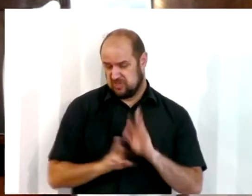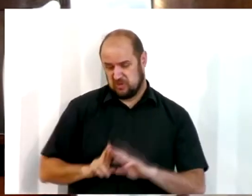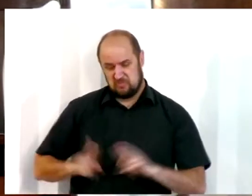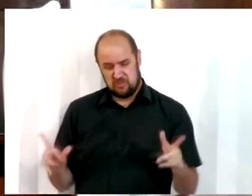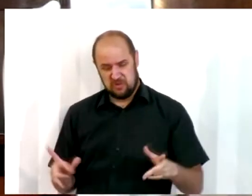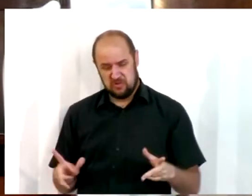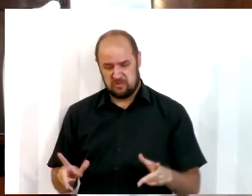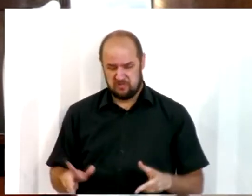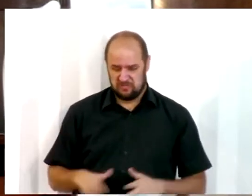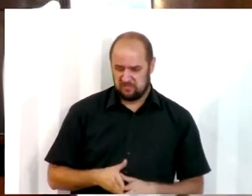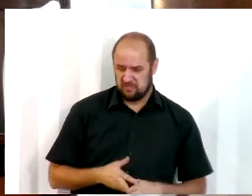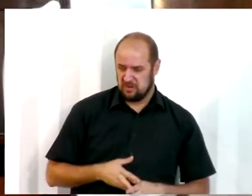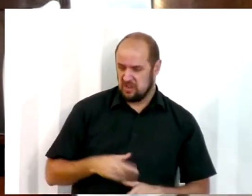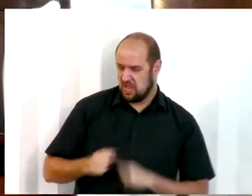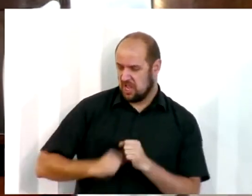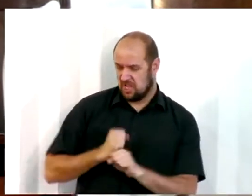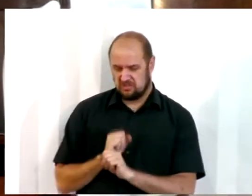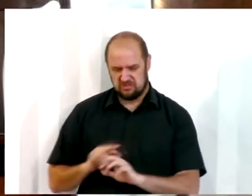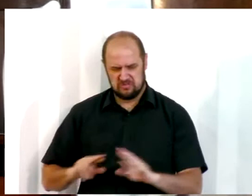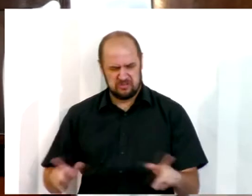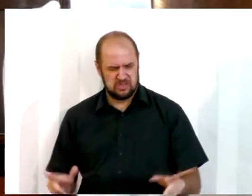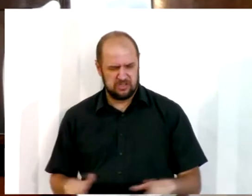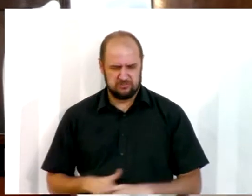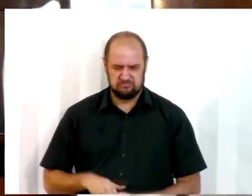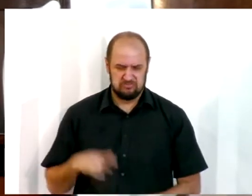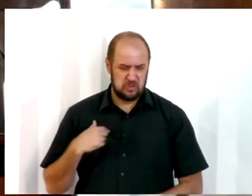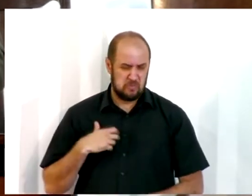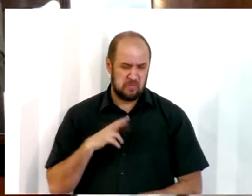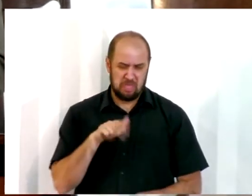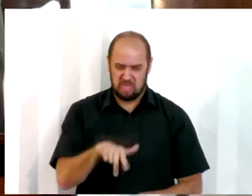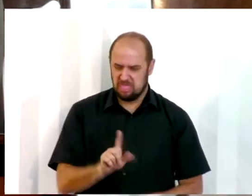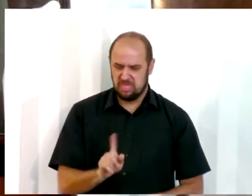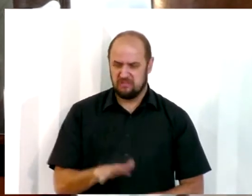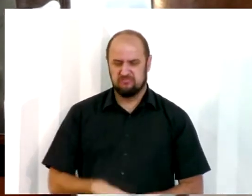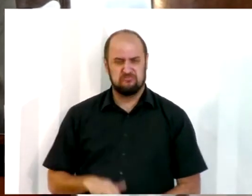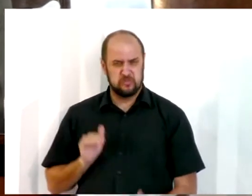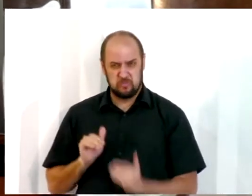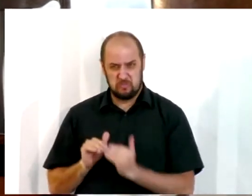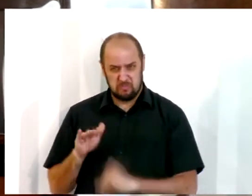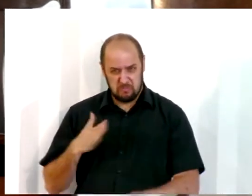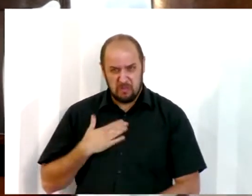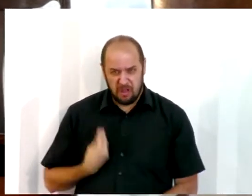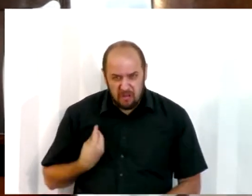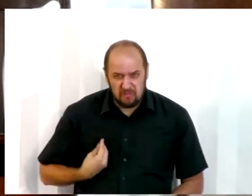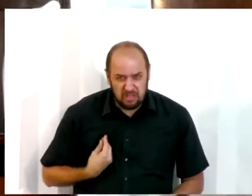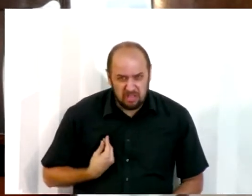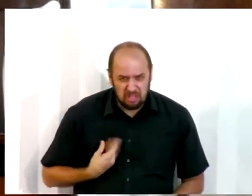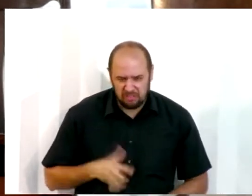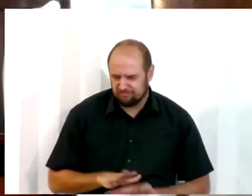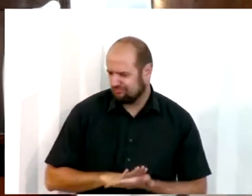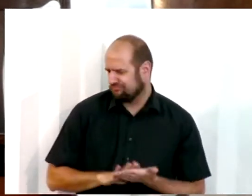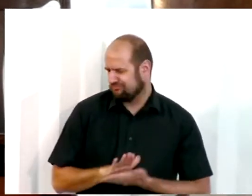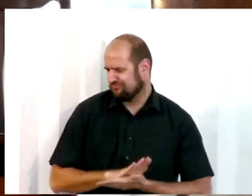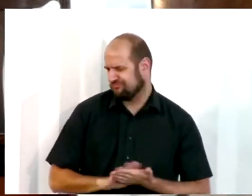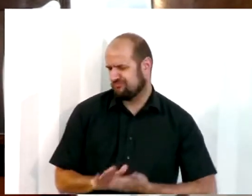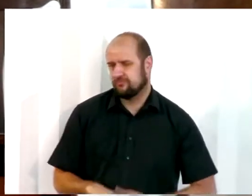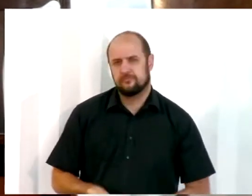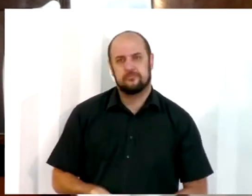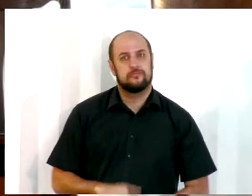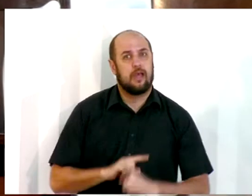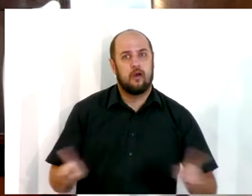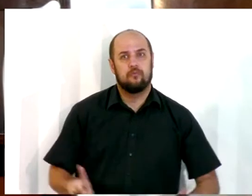num outro milênio, não estou lá, o essa história tem a ver com a minha vida? Tem tudo a ver.